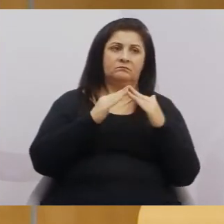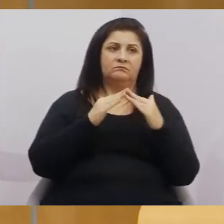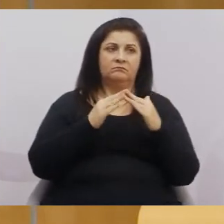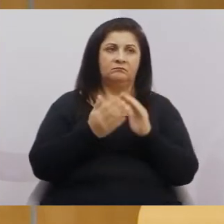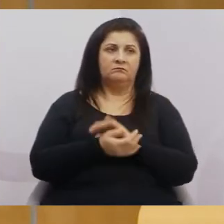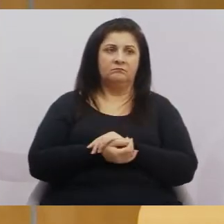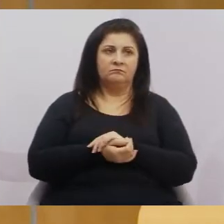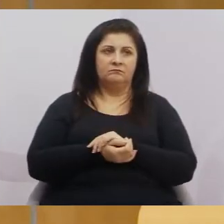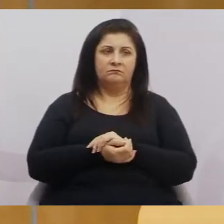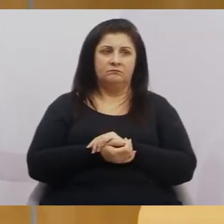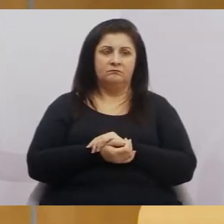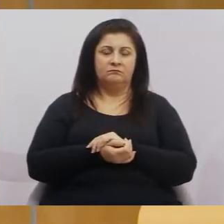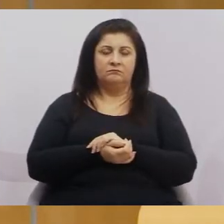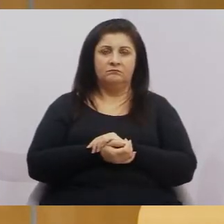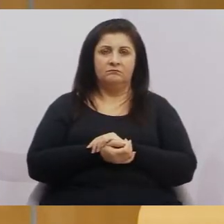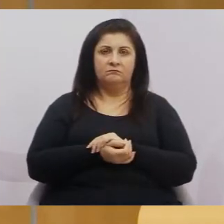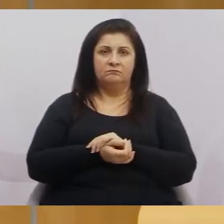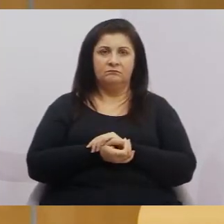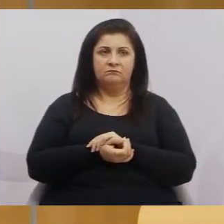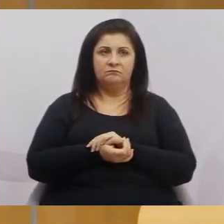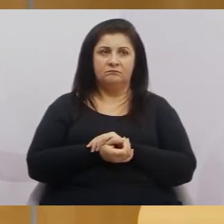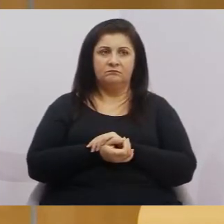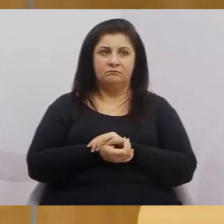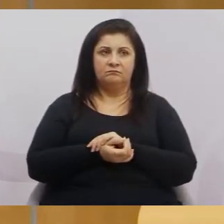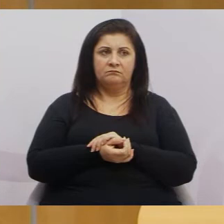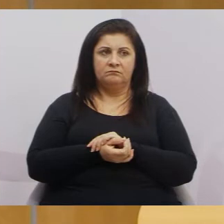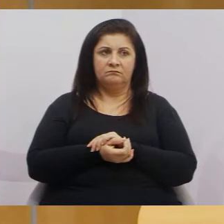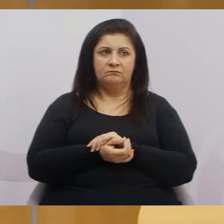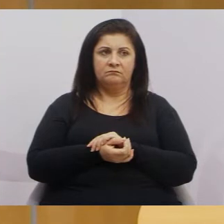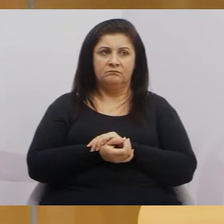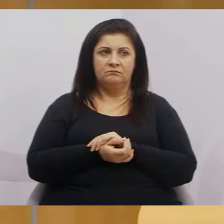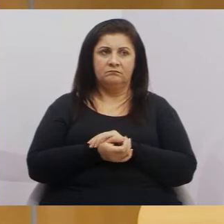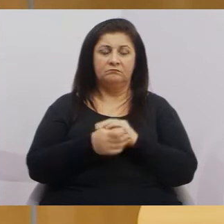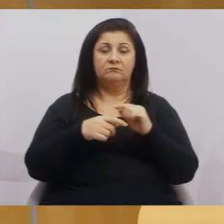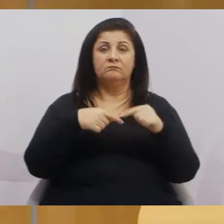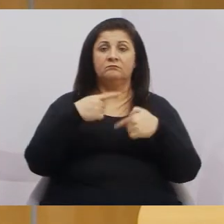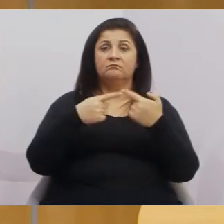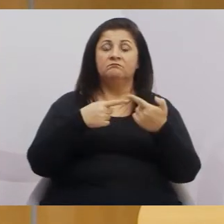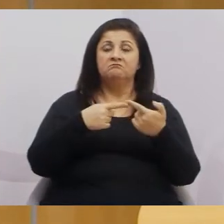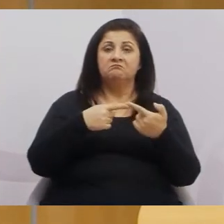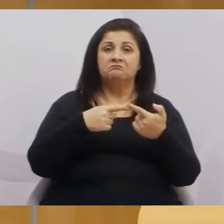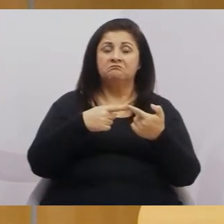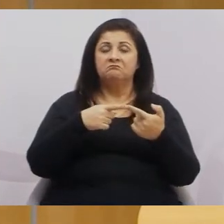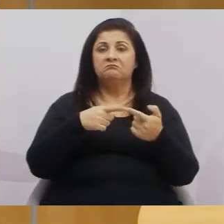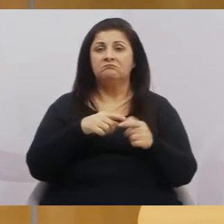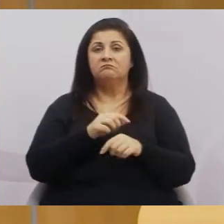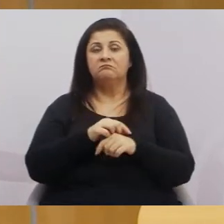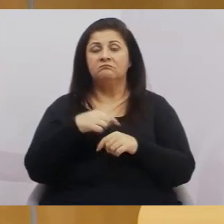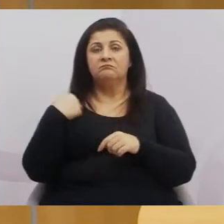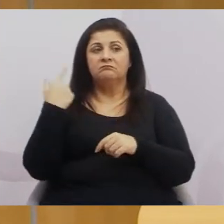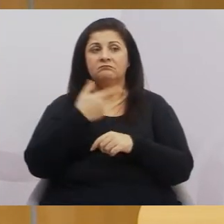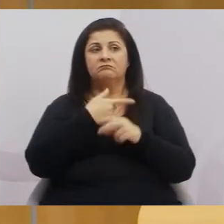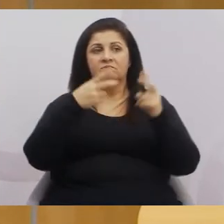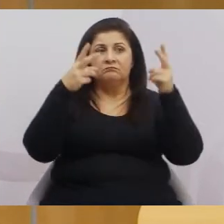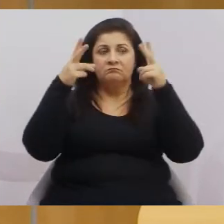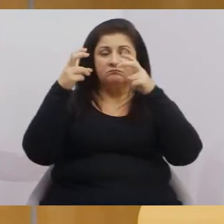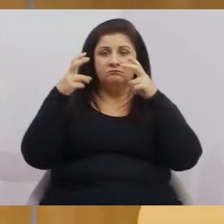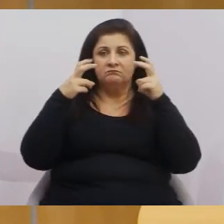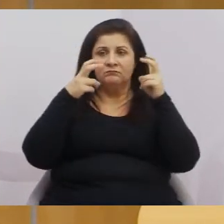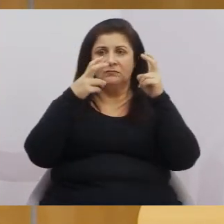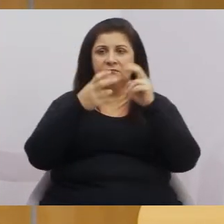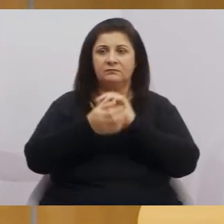participar, enfim, é algo que a gente só com o passar do tempo que nós vamos descobrir se isso daí